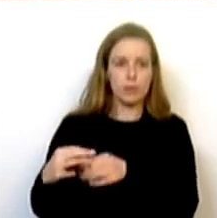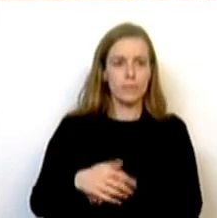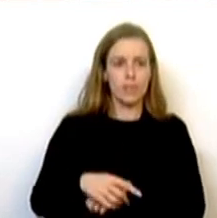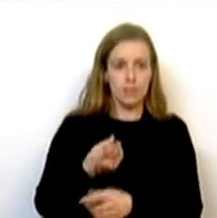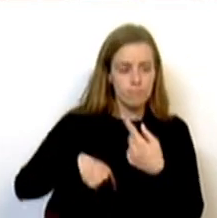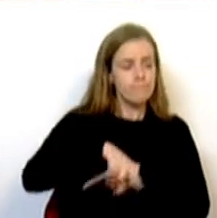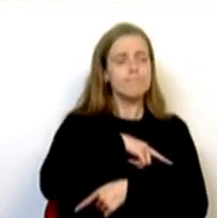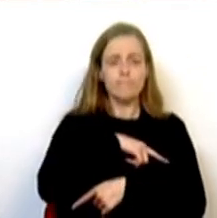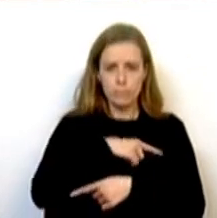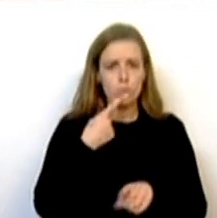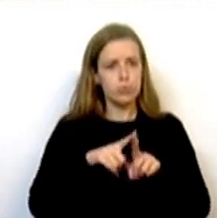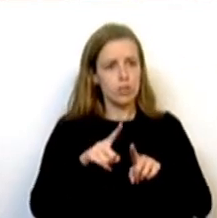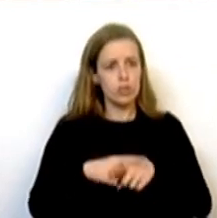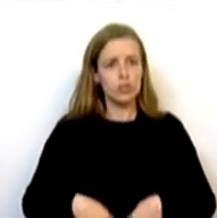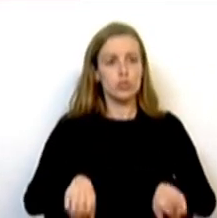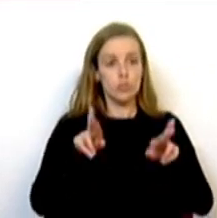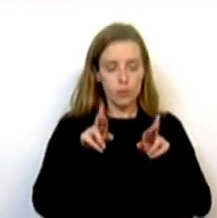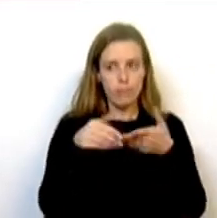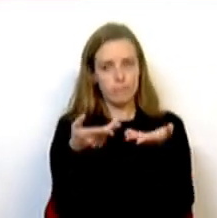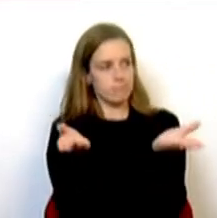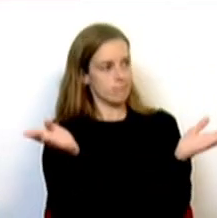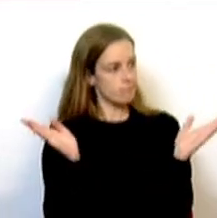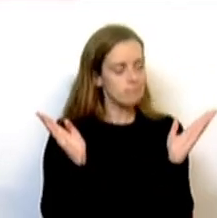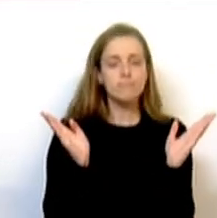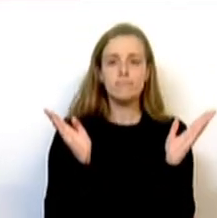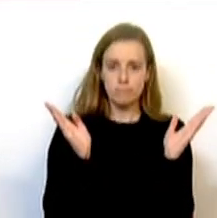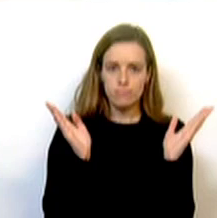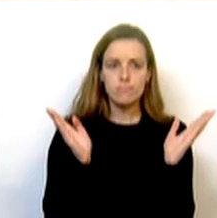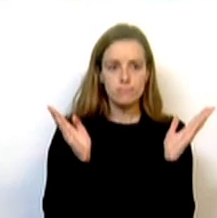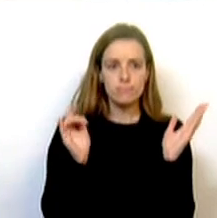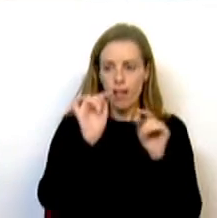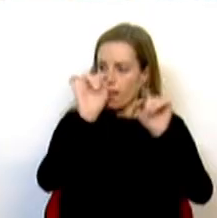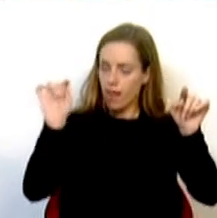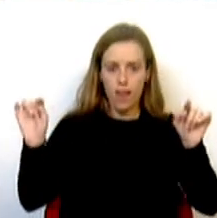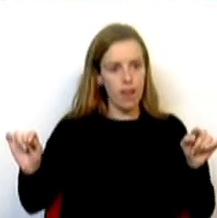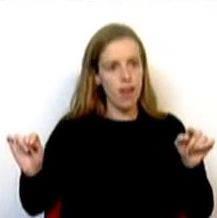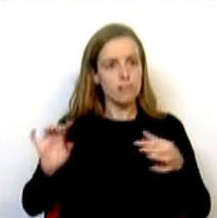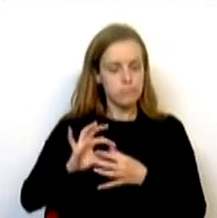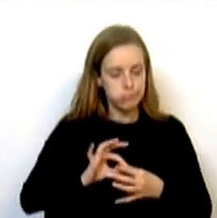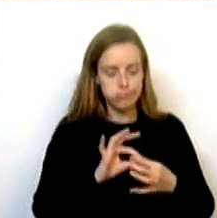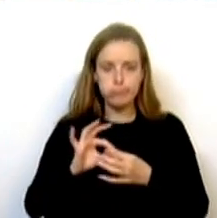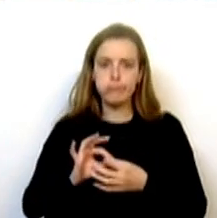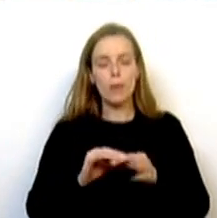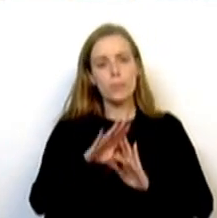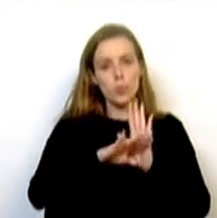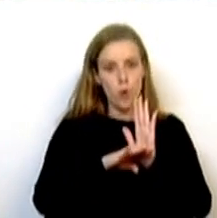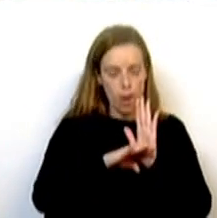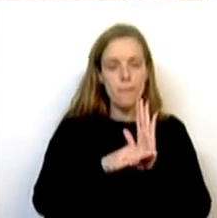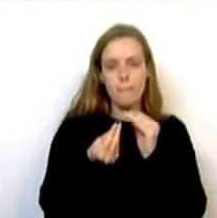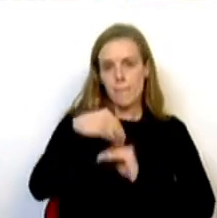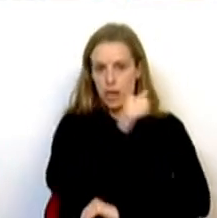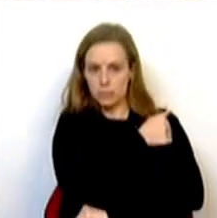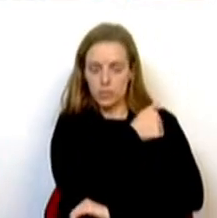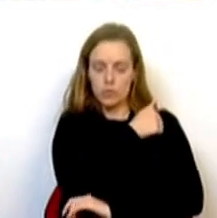poder continuar a contar com as bancadas também da oposição para construirmos um programa Mais Habitação Melhor. Muito obrigado.